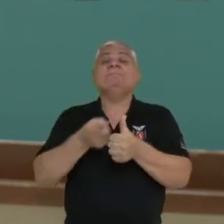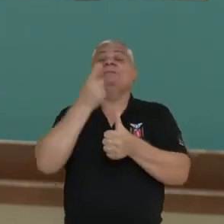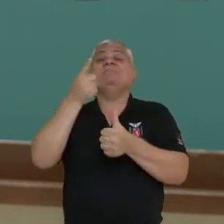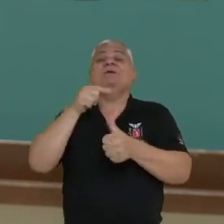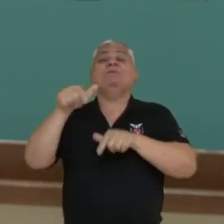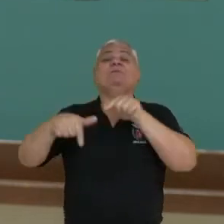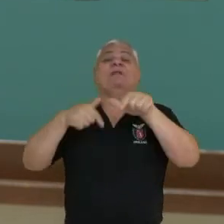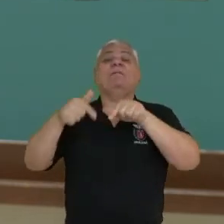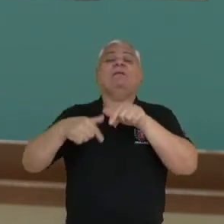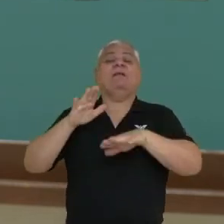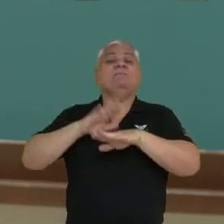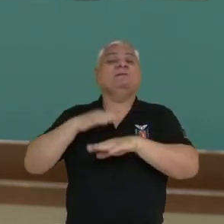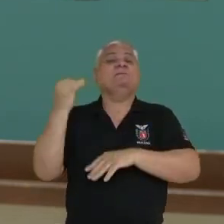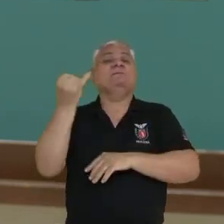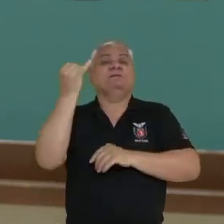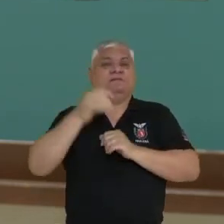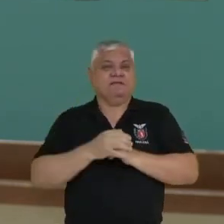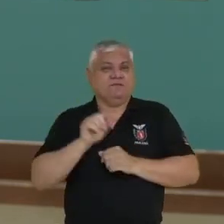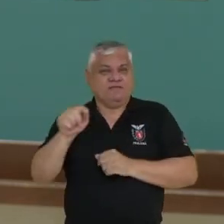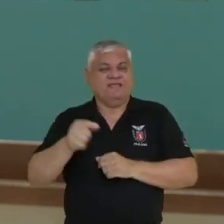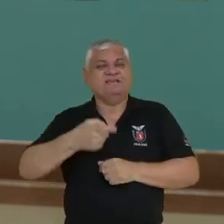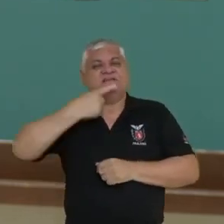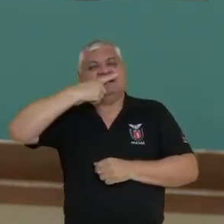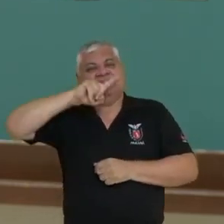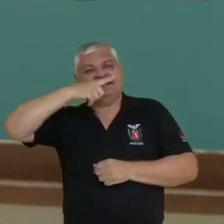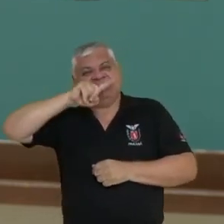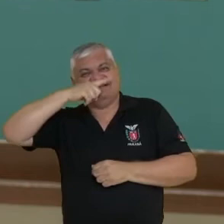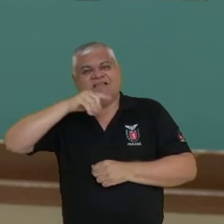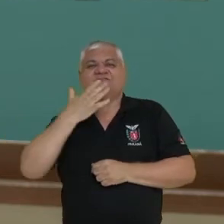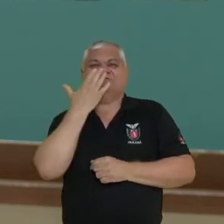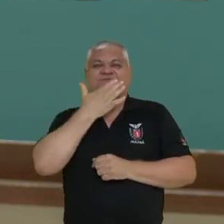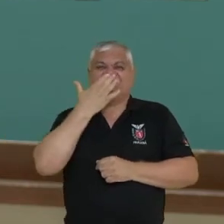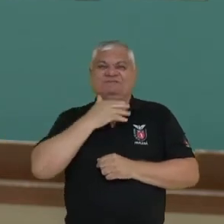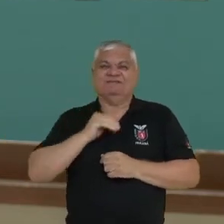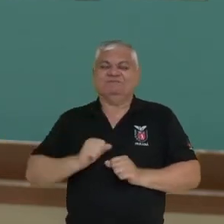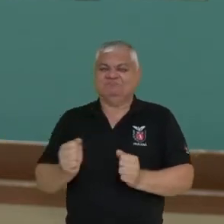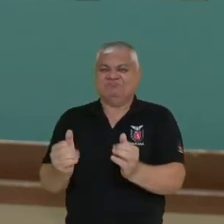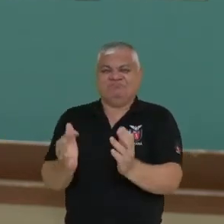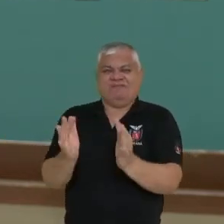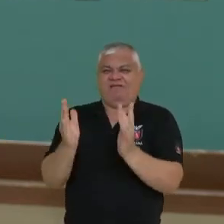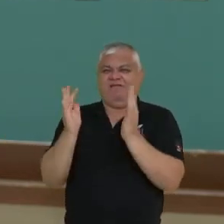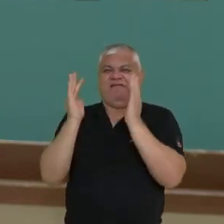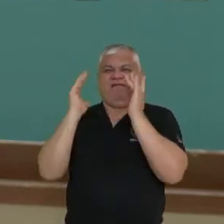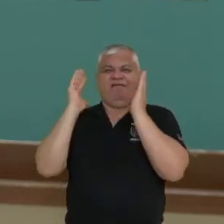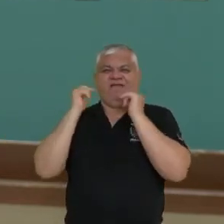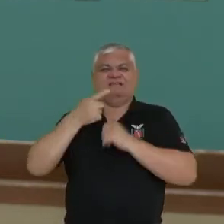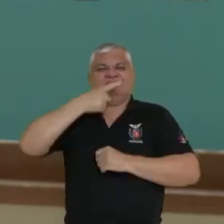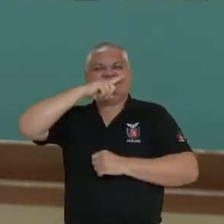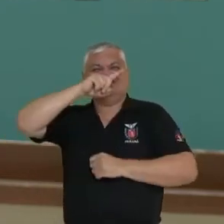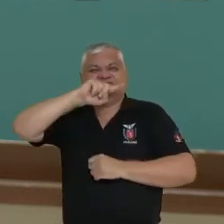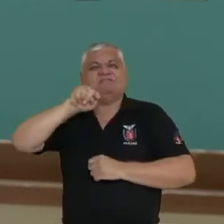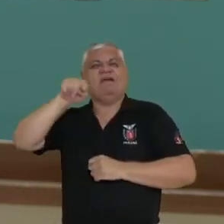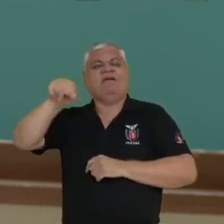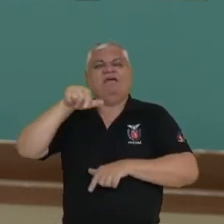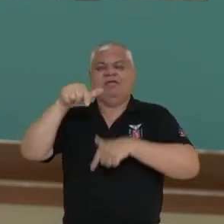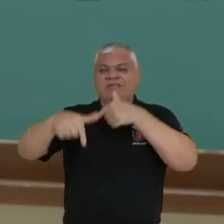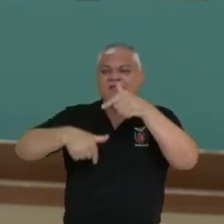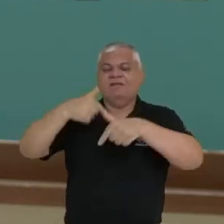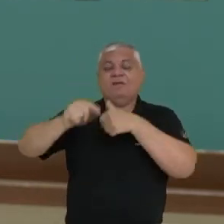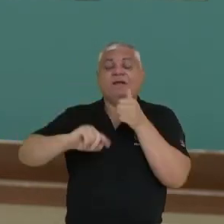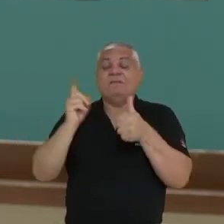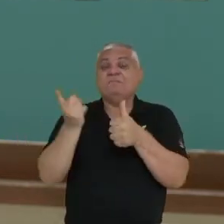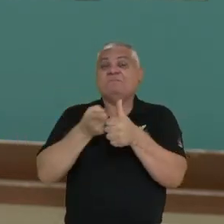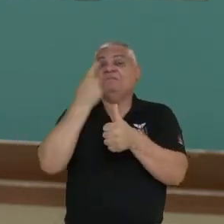e uma das mais importantes foi o cultivo da cana-de-açúcar. A principal atividade no início ali de ocupação pelos